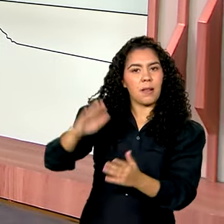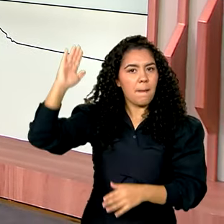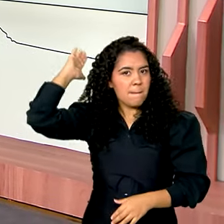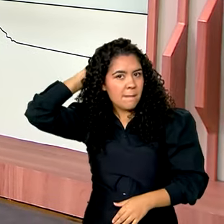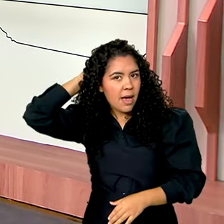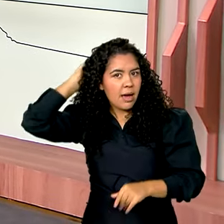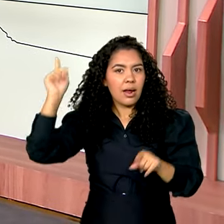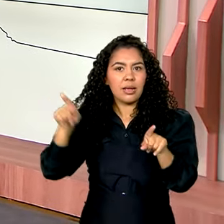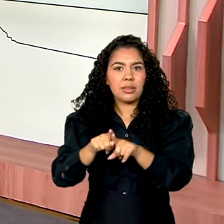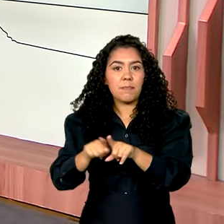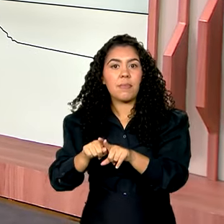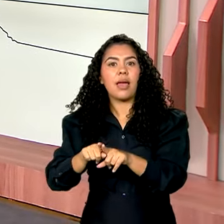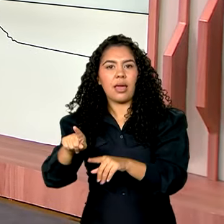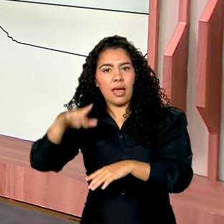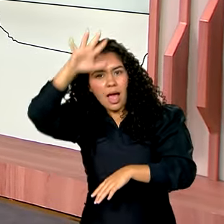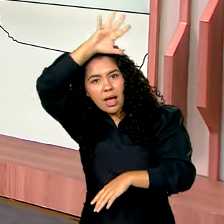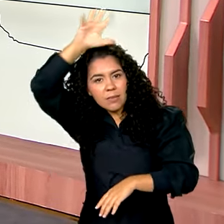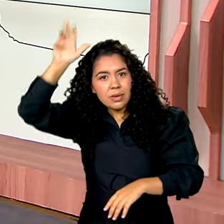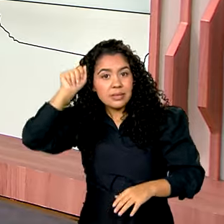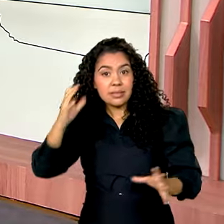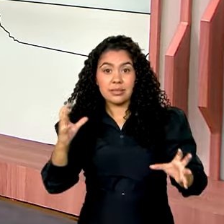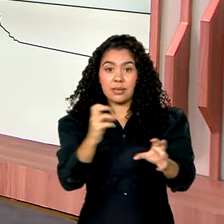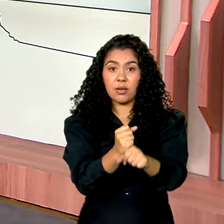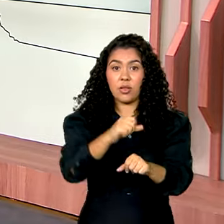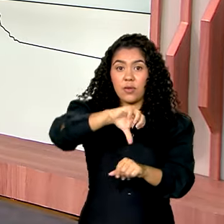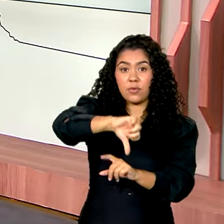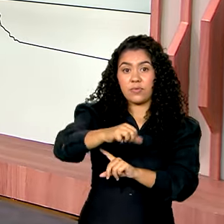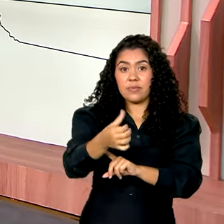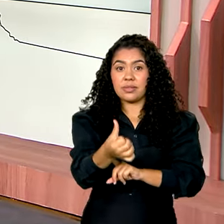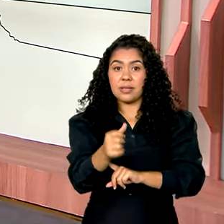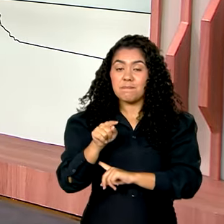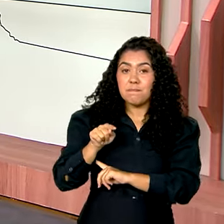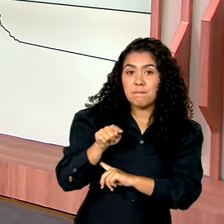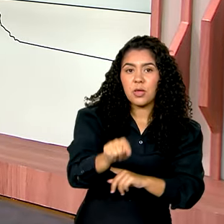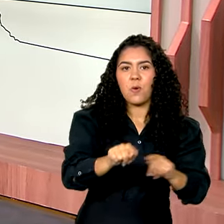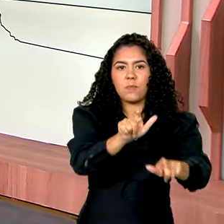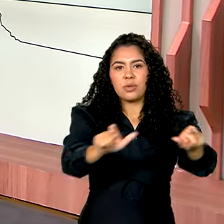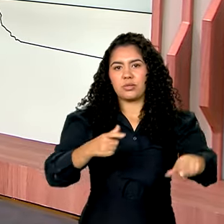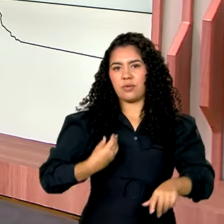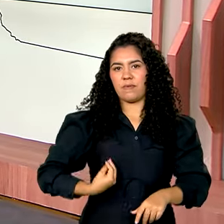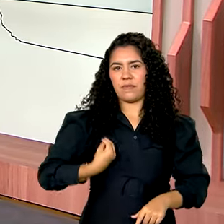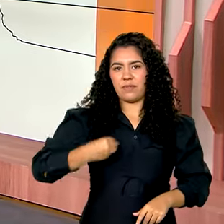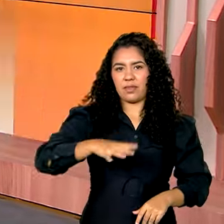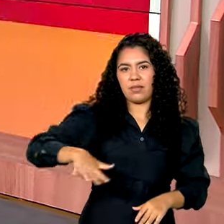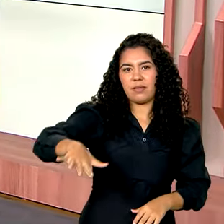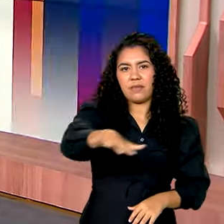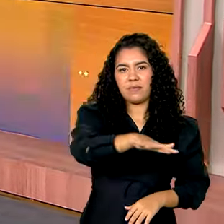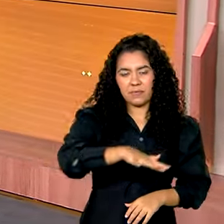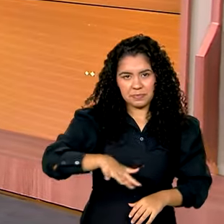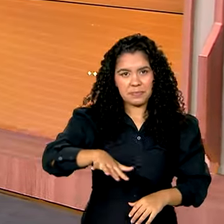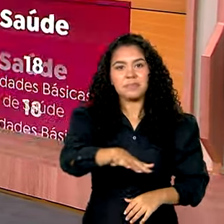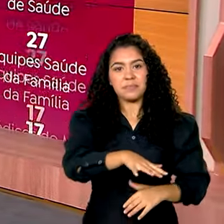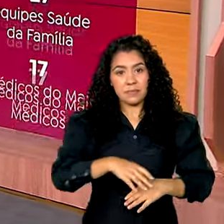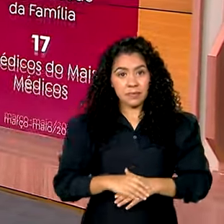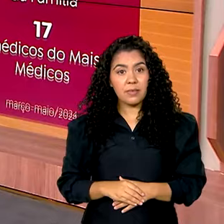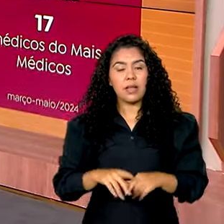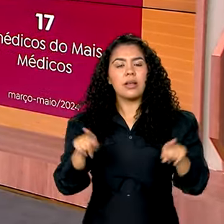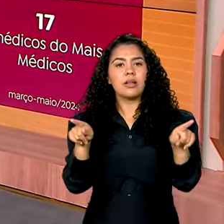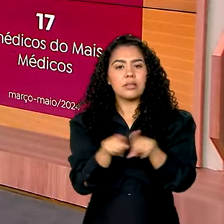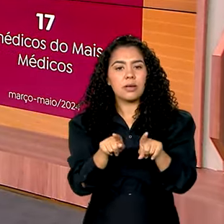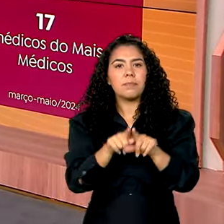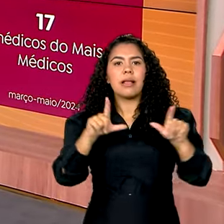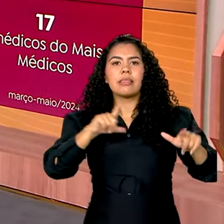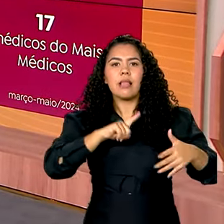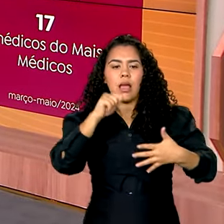Essa cidade tem pouco mais de 96 mil habitantes, segundo o censo do IBGE. Você vê aqui as